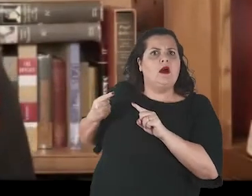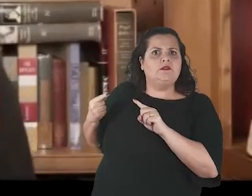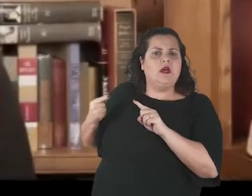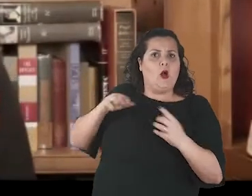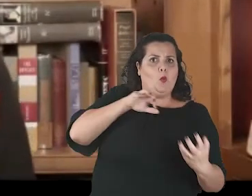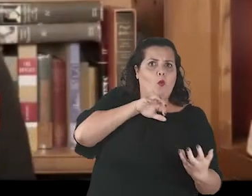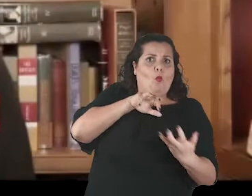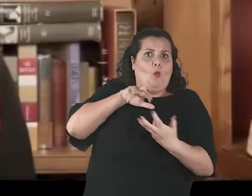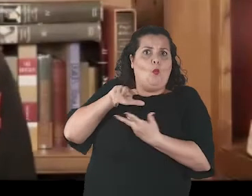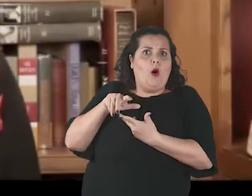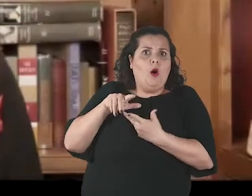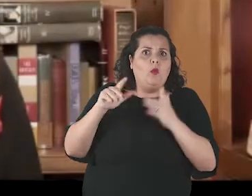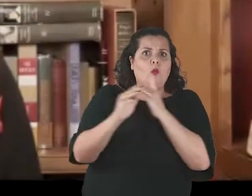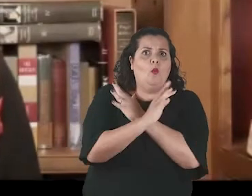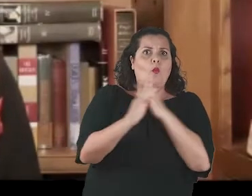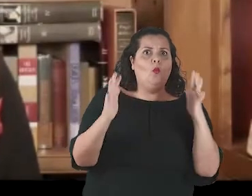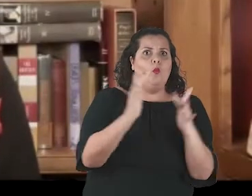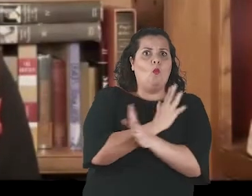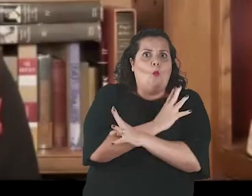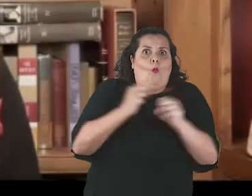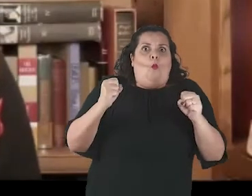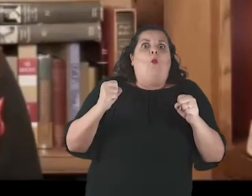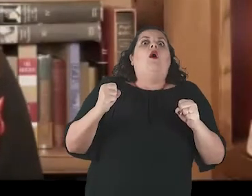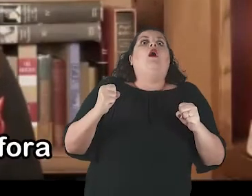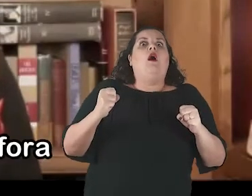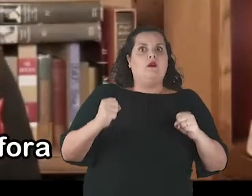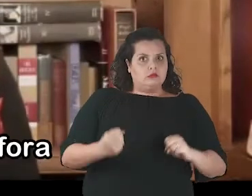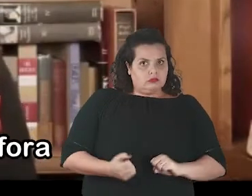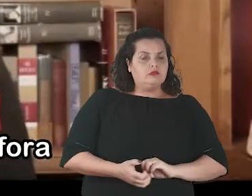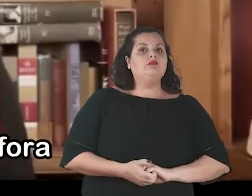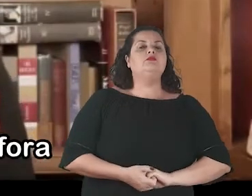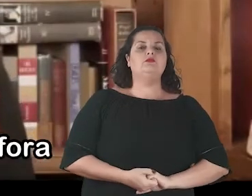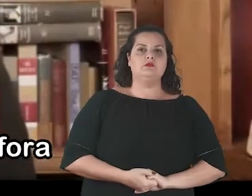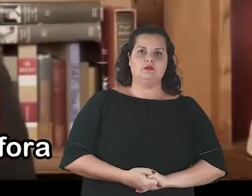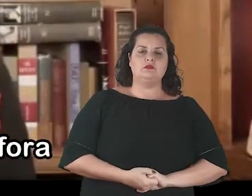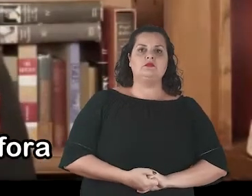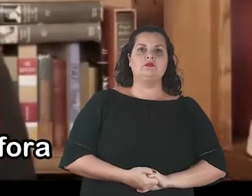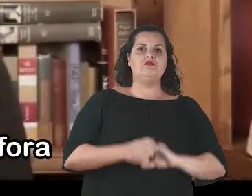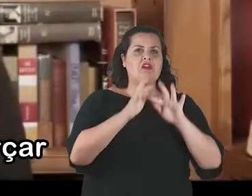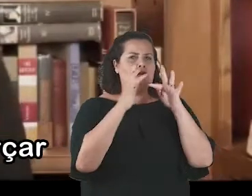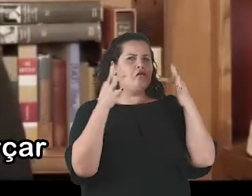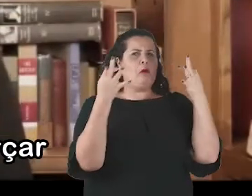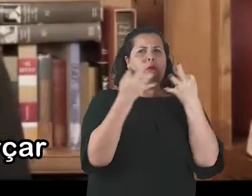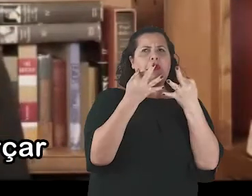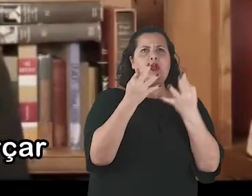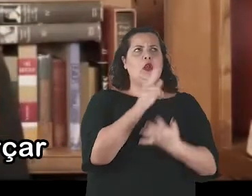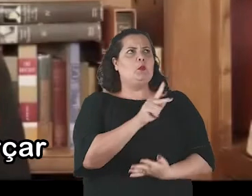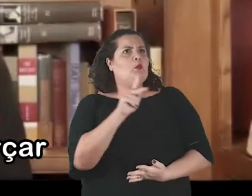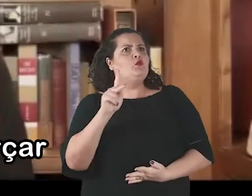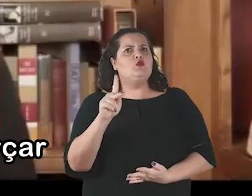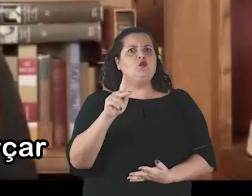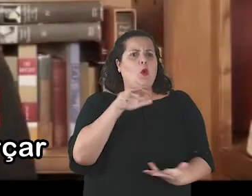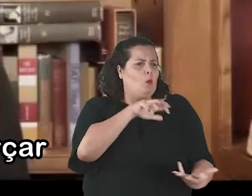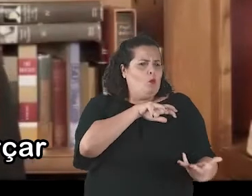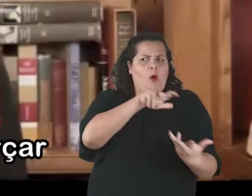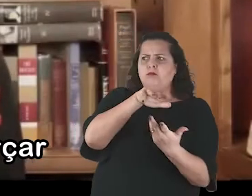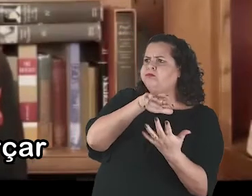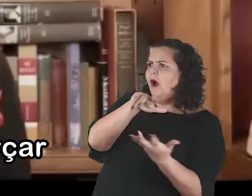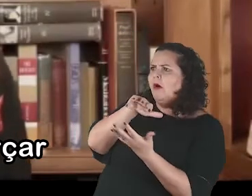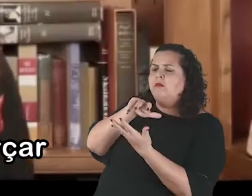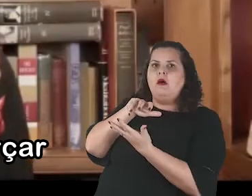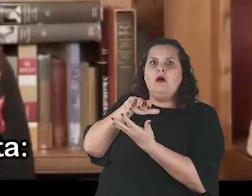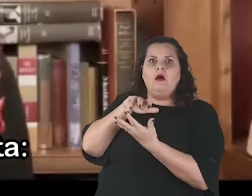parte do mundo entrou em lockdown. Famílias e professores mundo afora de repente